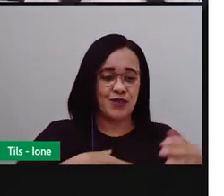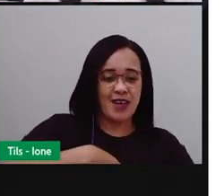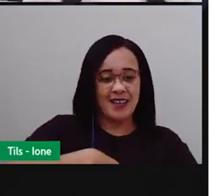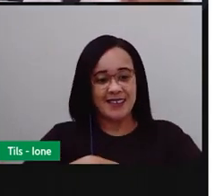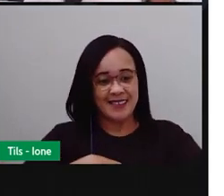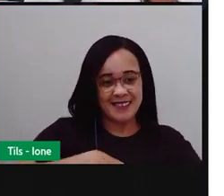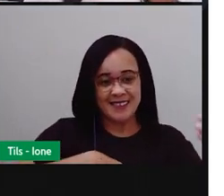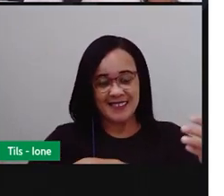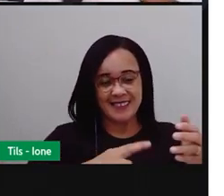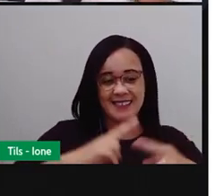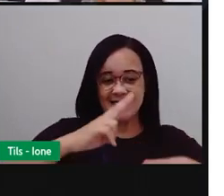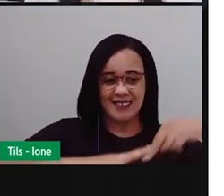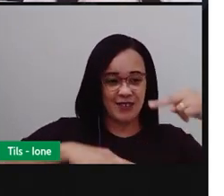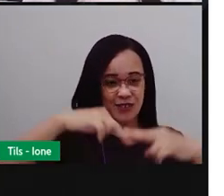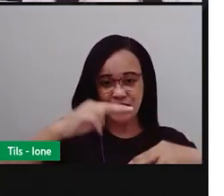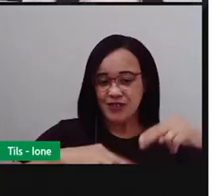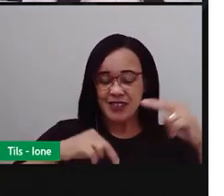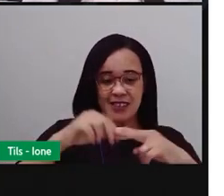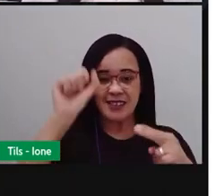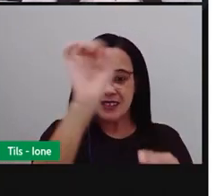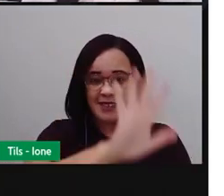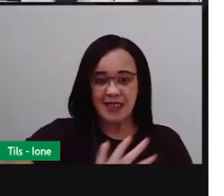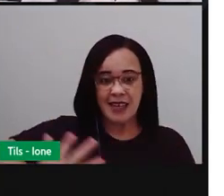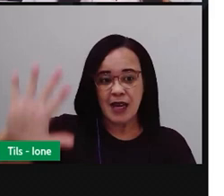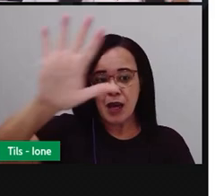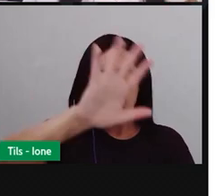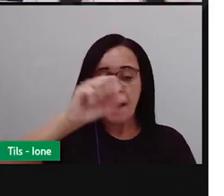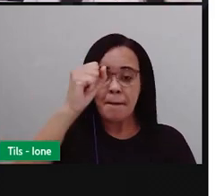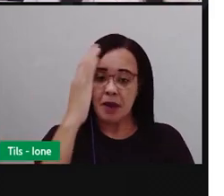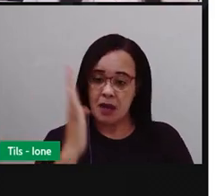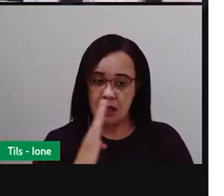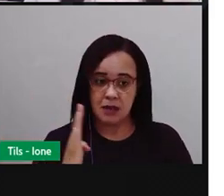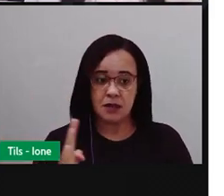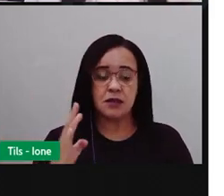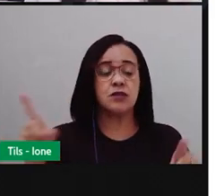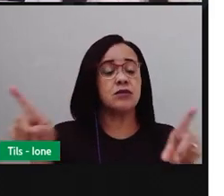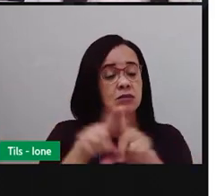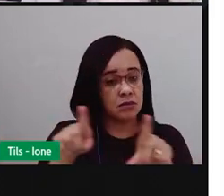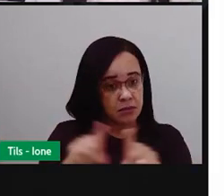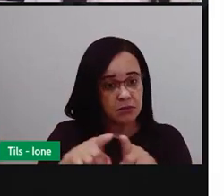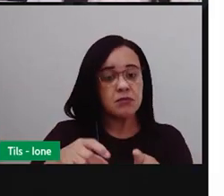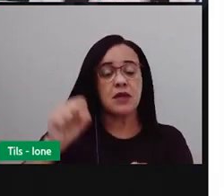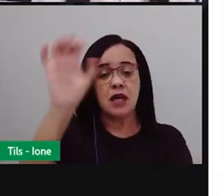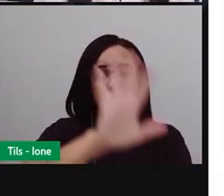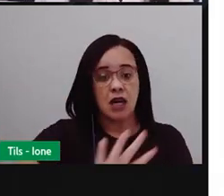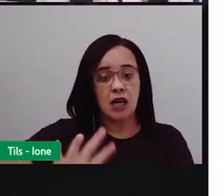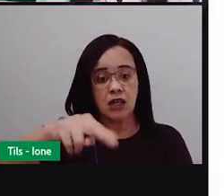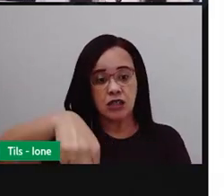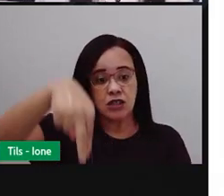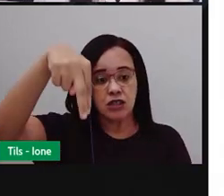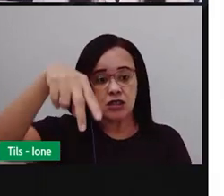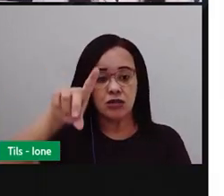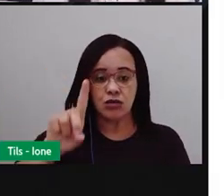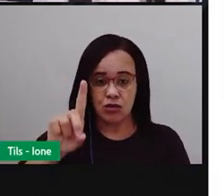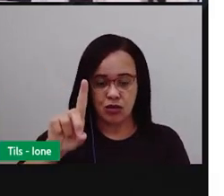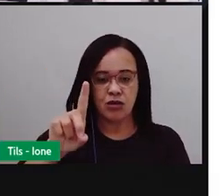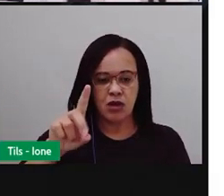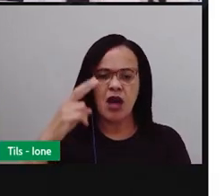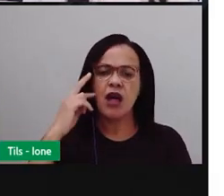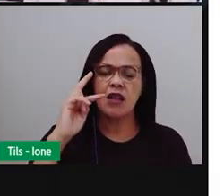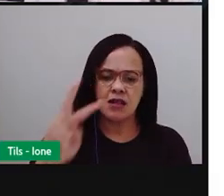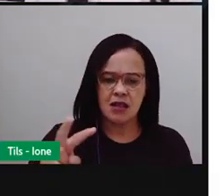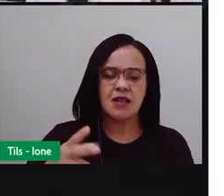no Brasil e principalmente na região Nordeste, que é onde nós estamos. Esse vídeo está lá no YouTube,